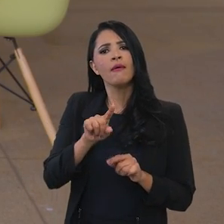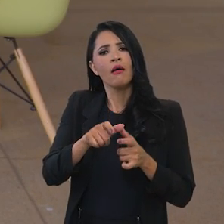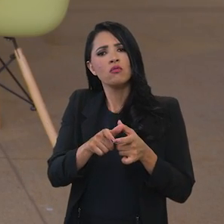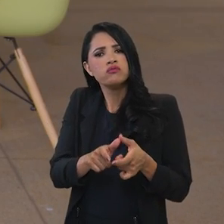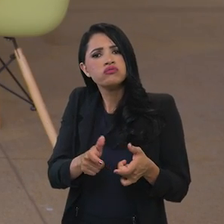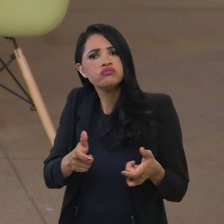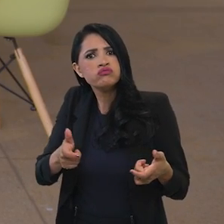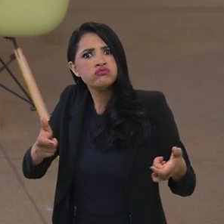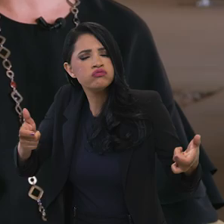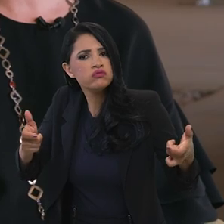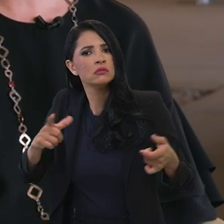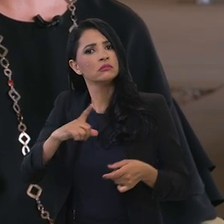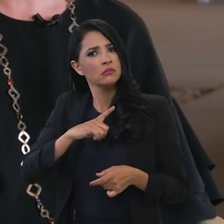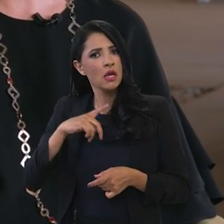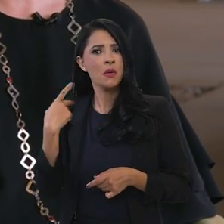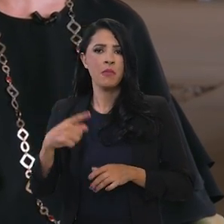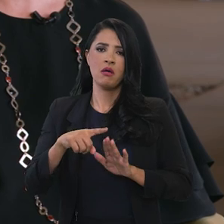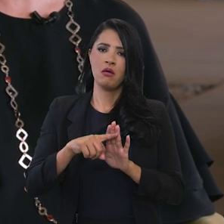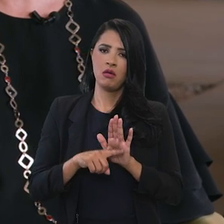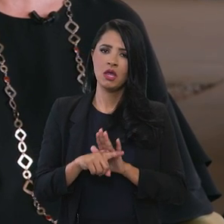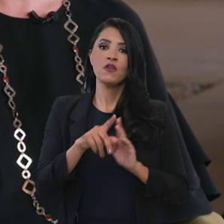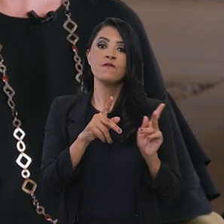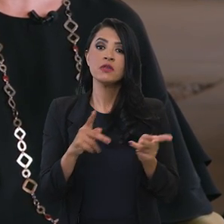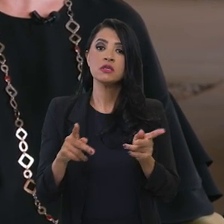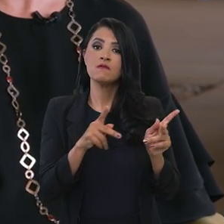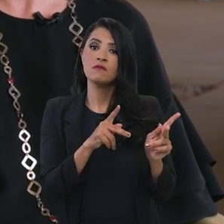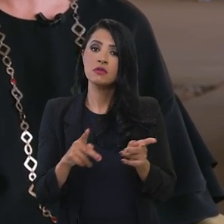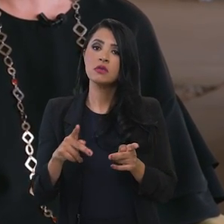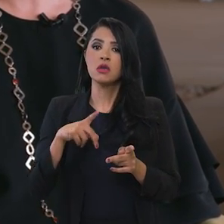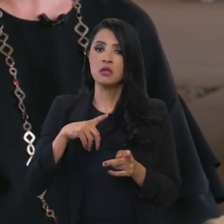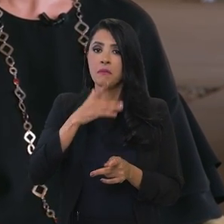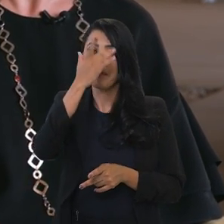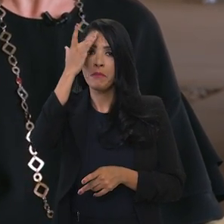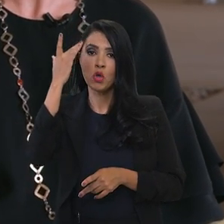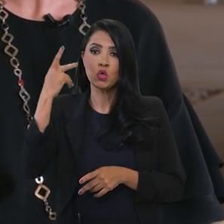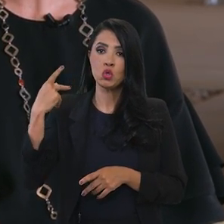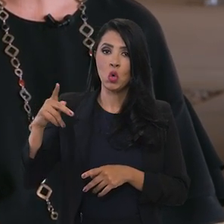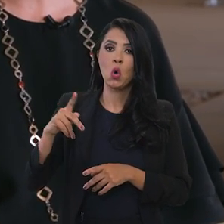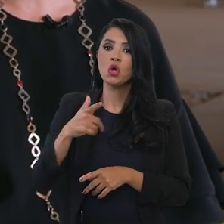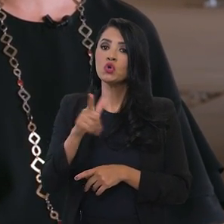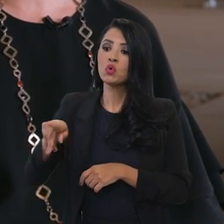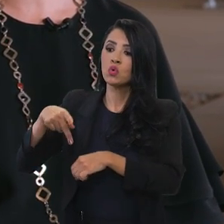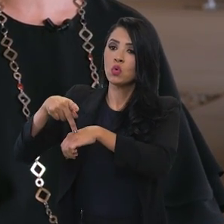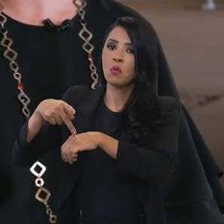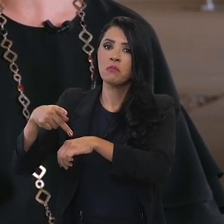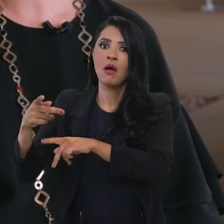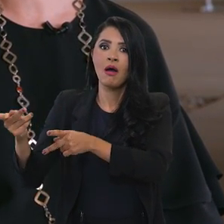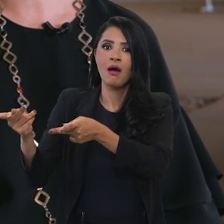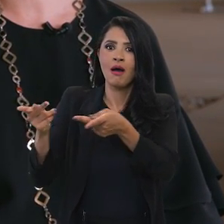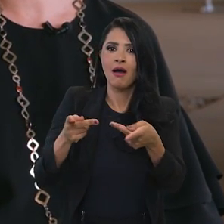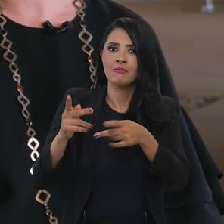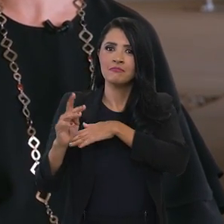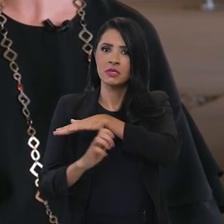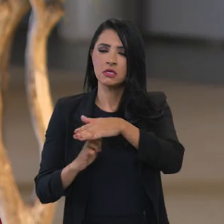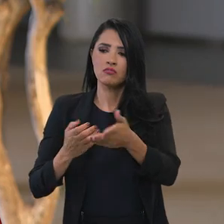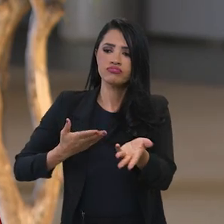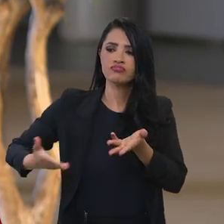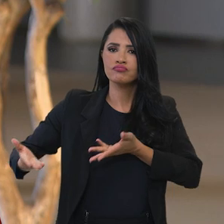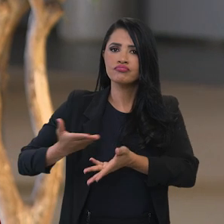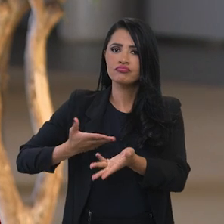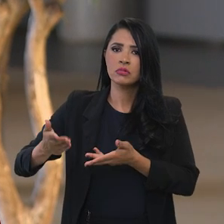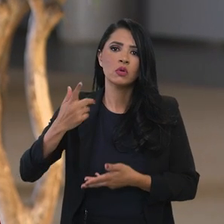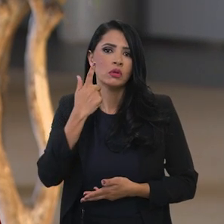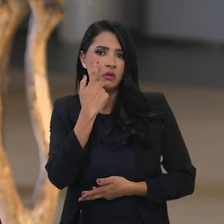visitas de autoridades estrangeiras, de delegações empresariais ao Brasil, há um interesse muito grande no Brasil pelo